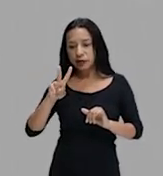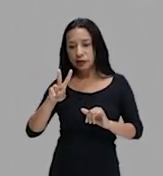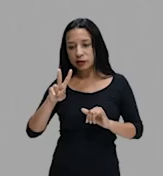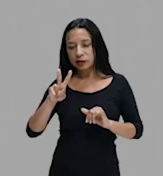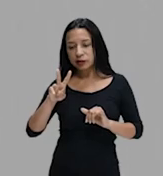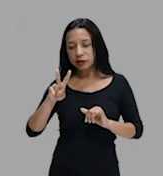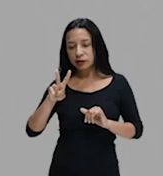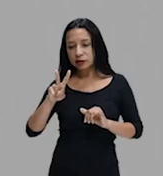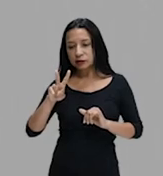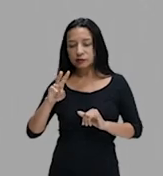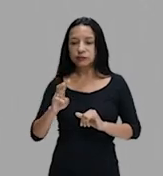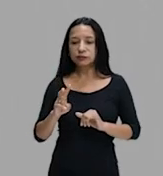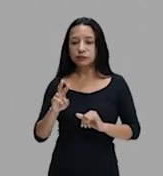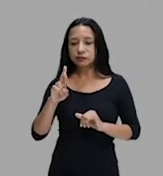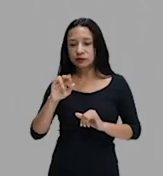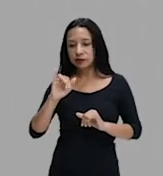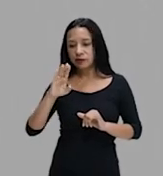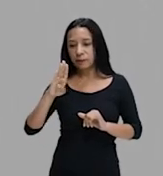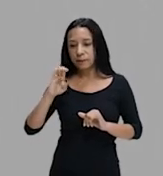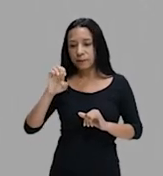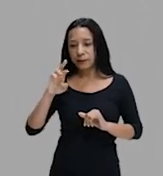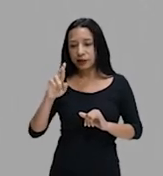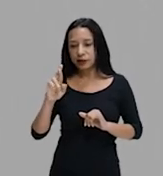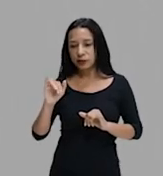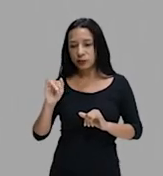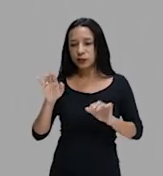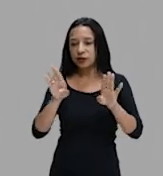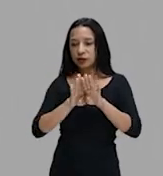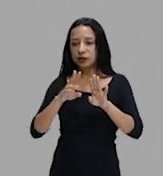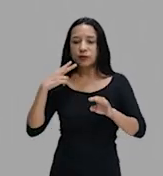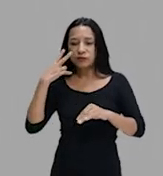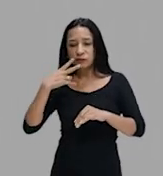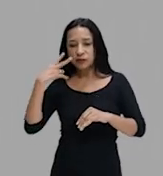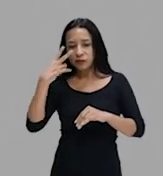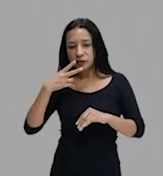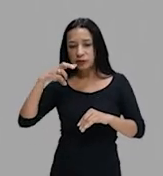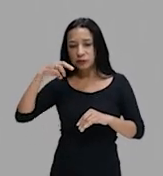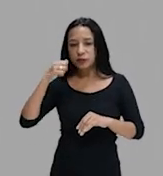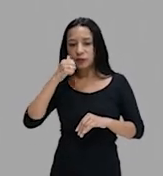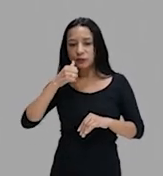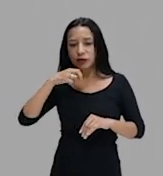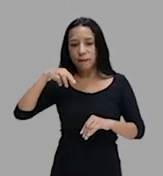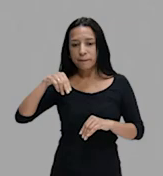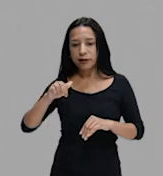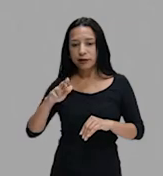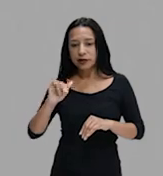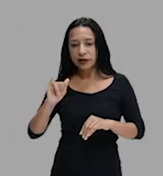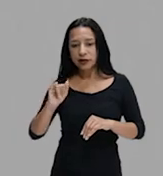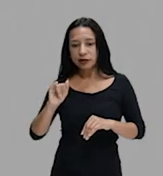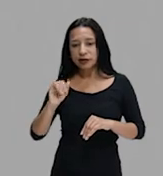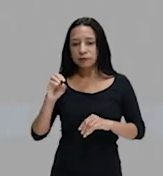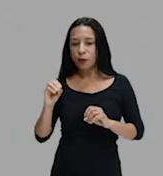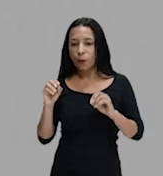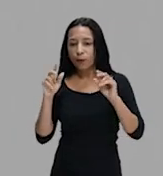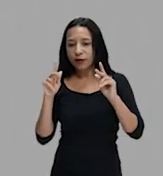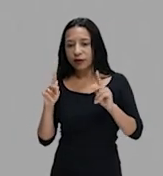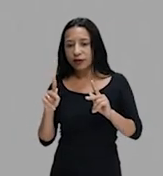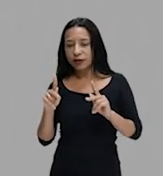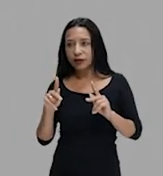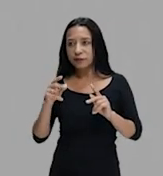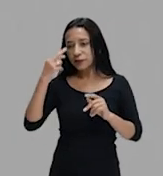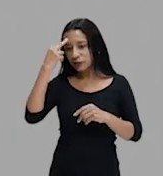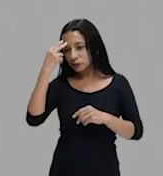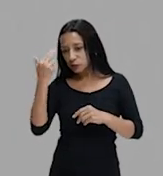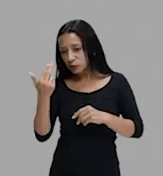carioca, Mariela Franco, do PSOL, que foi, inclusive, brutalmente assassinada. Ok, galerinha? Essa é a história do movimento